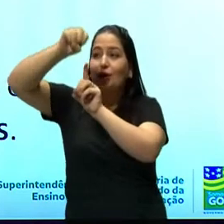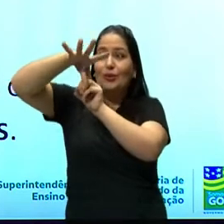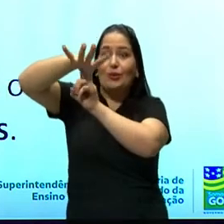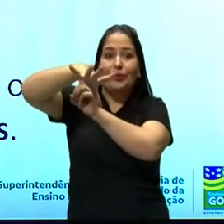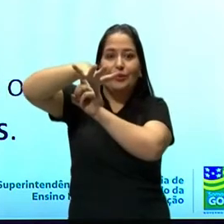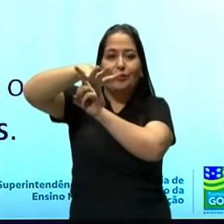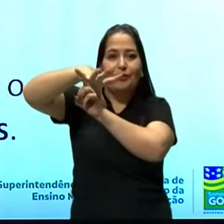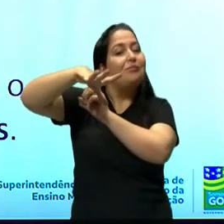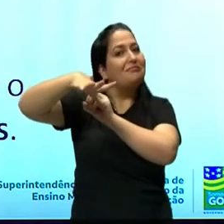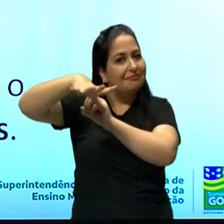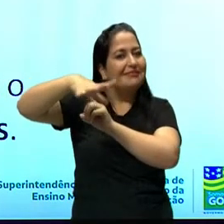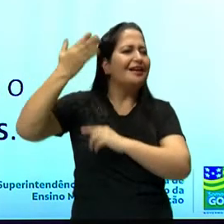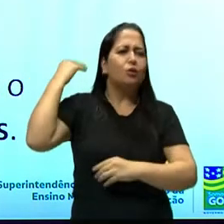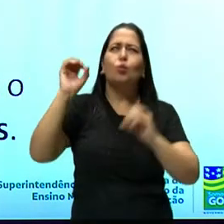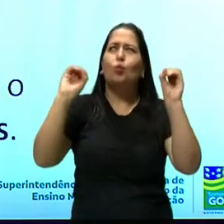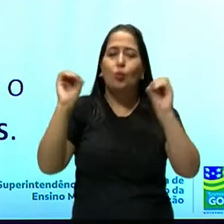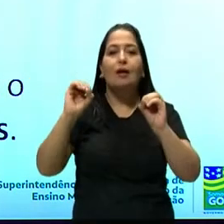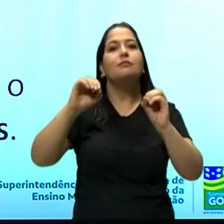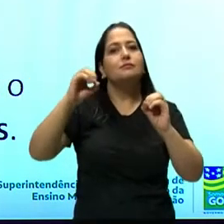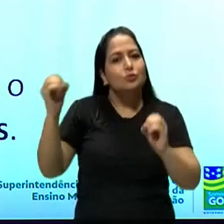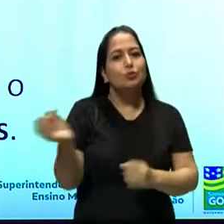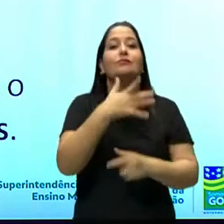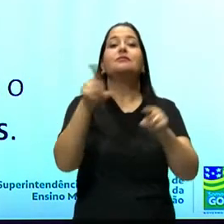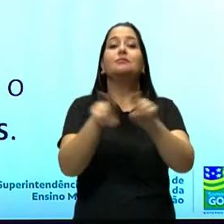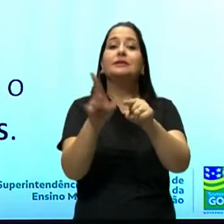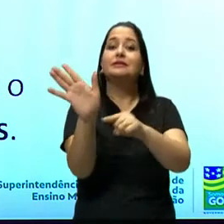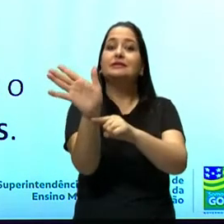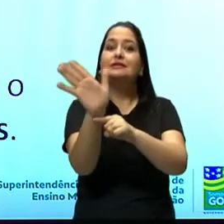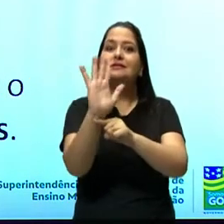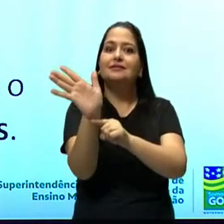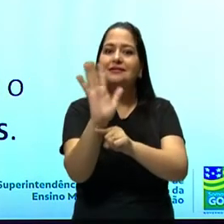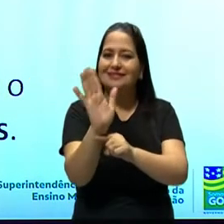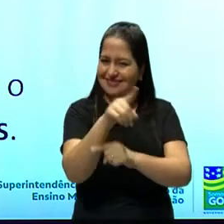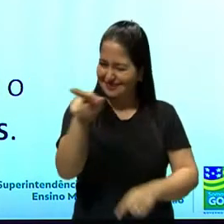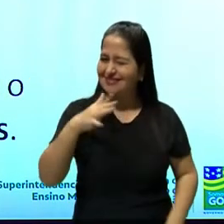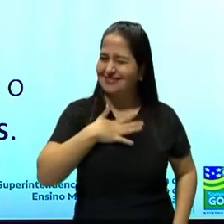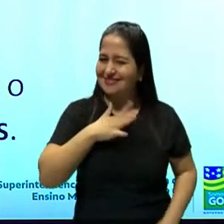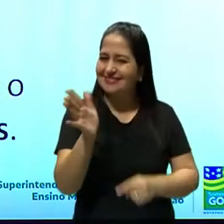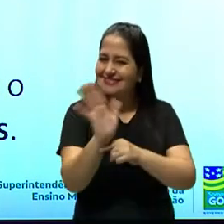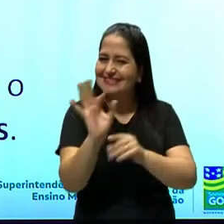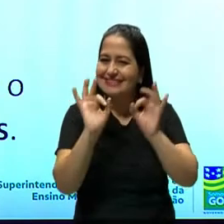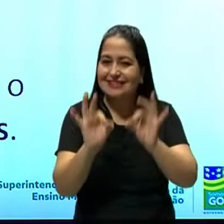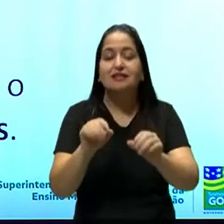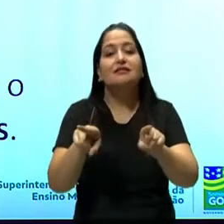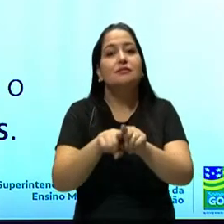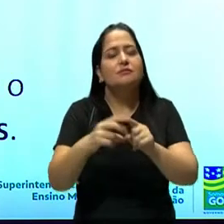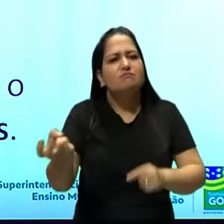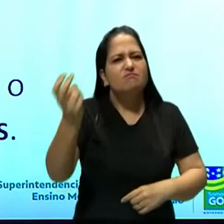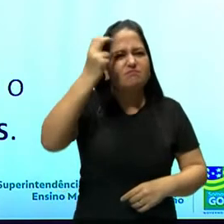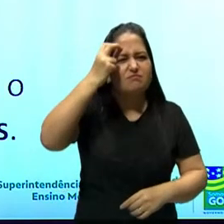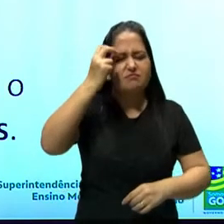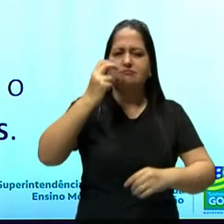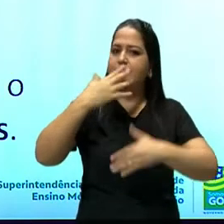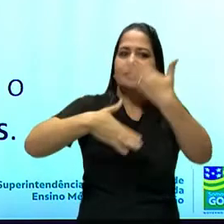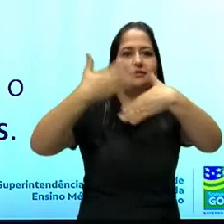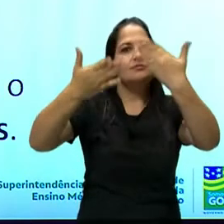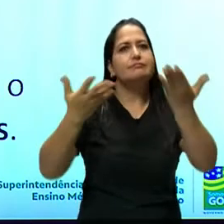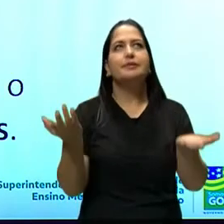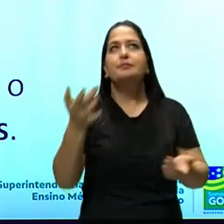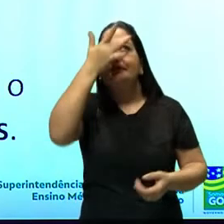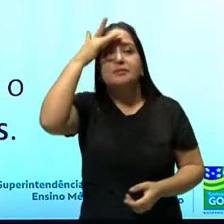né? E vai acontecer também um grande desenvolvimento da nossa cultura. Os matemáticos, os